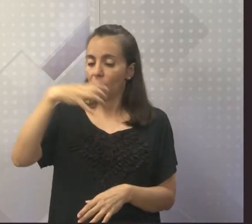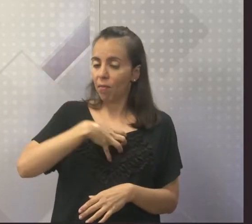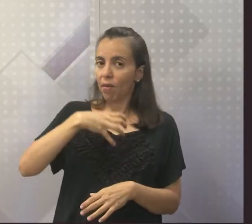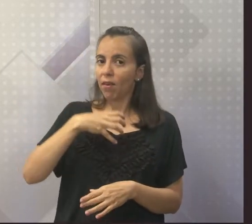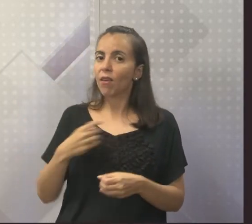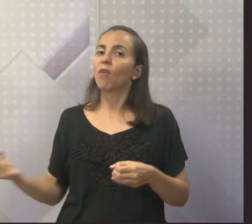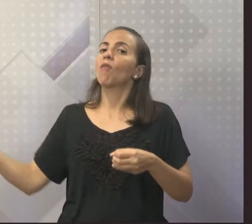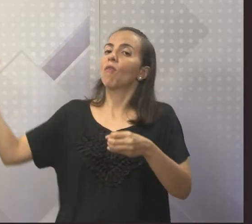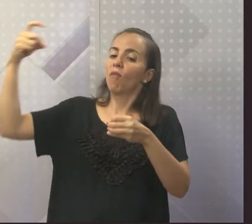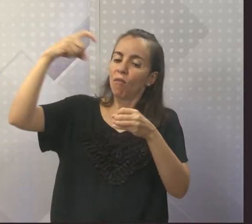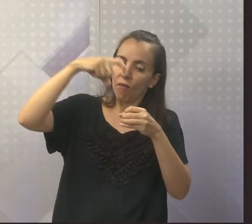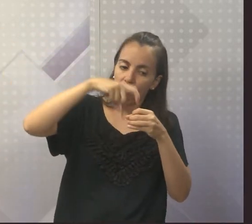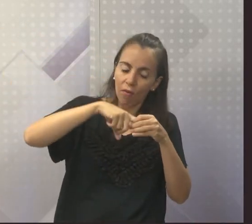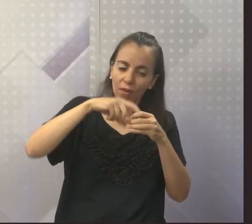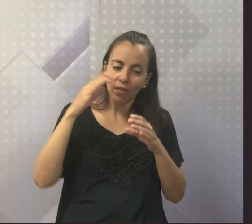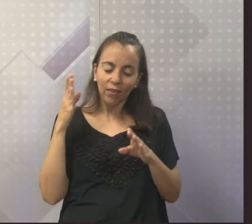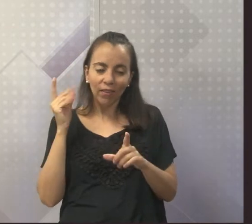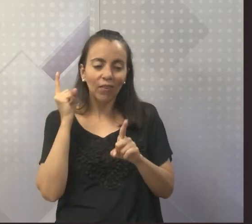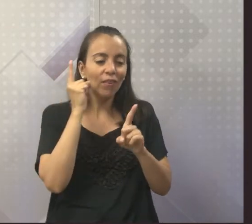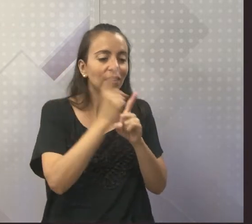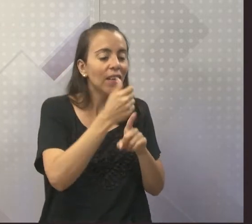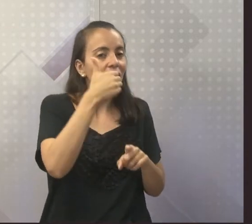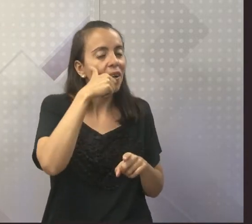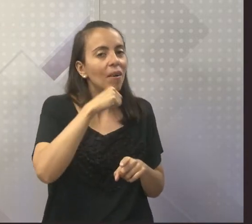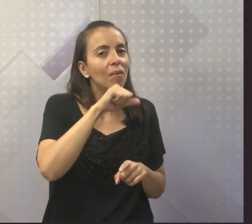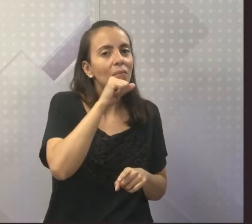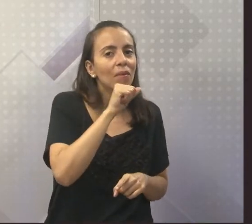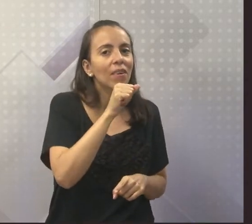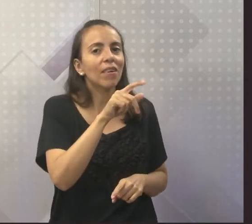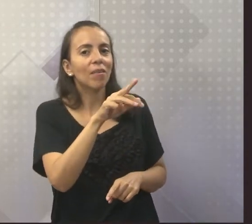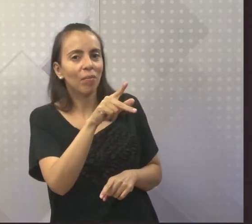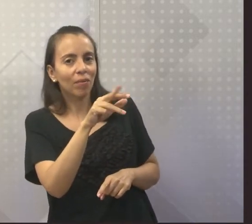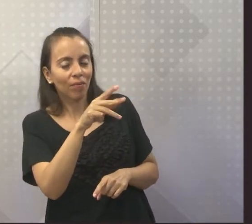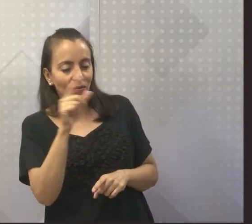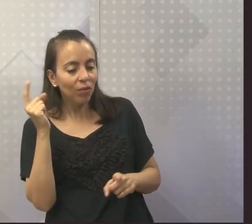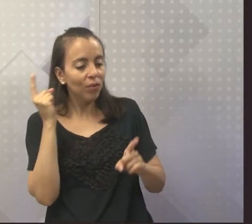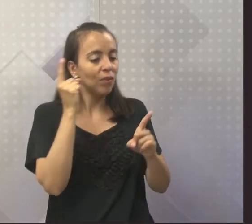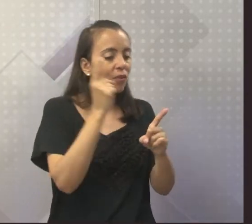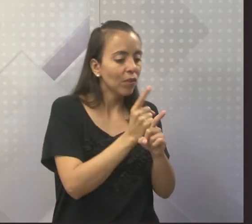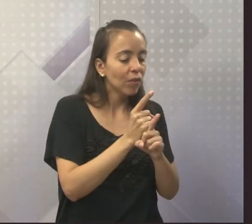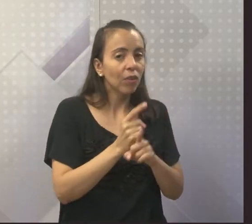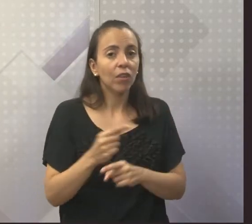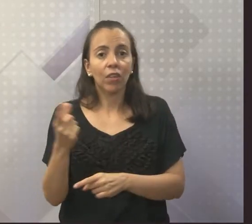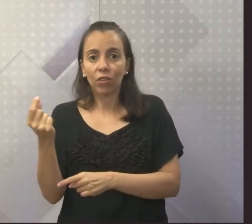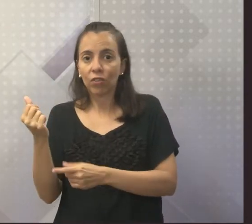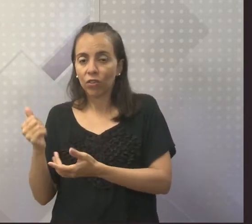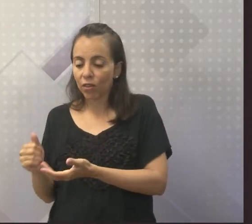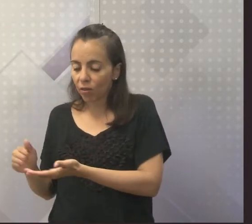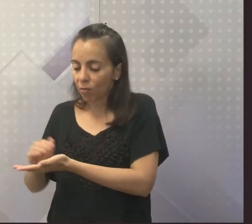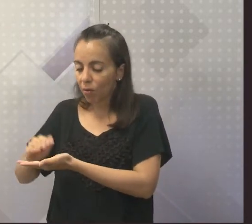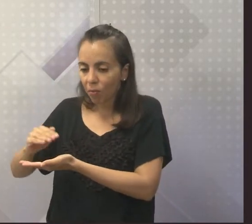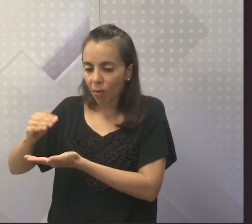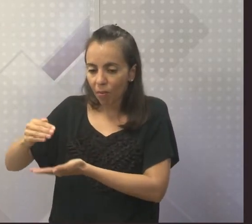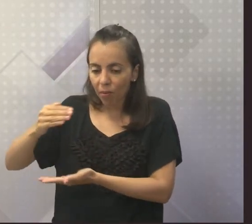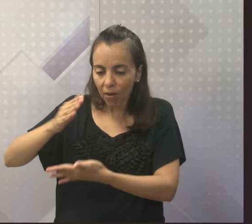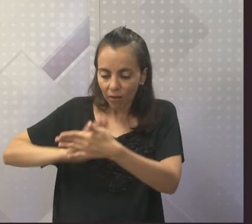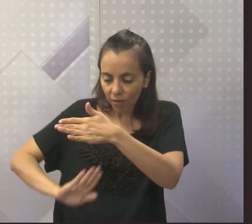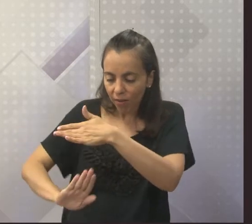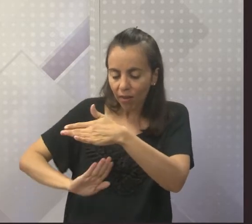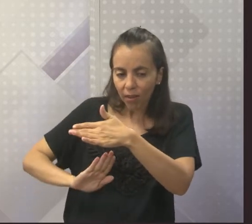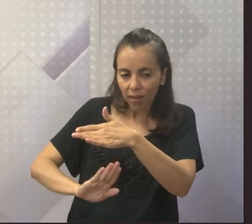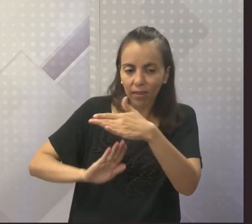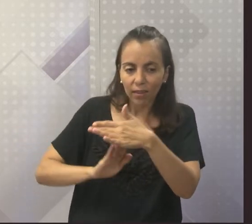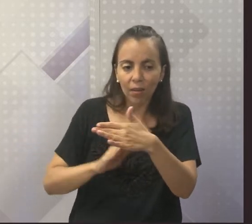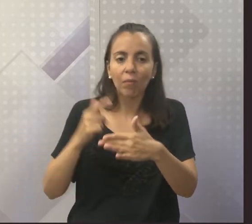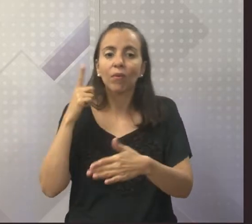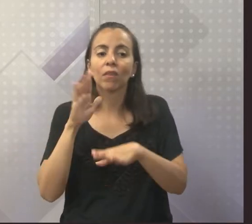para rever a sua mãe e seus irmãos, e juntou dinheiro para comprar diversas cartas de alforria. Olha